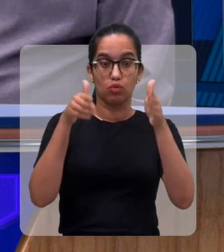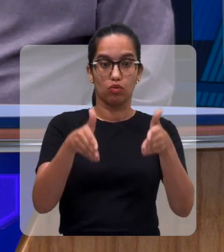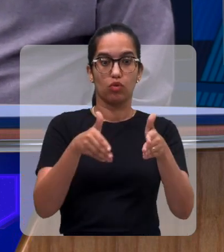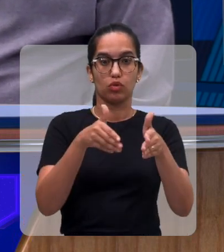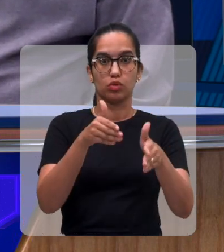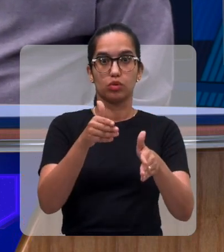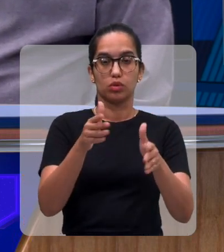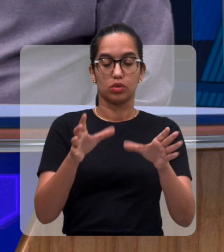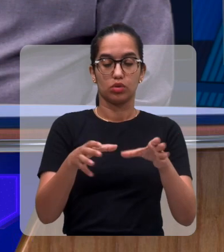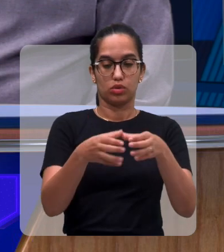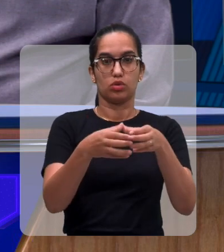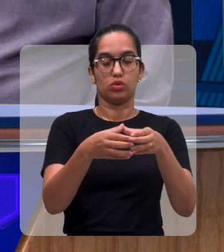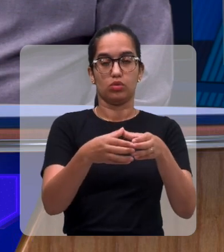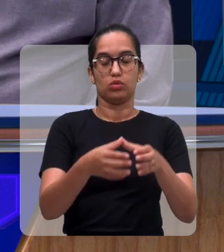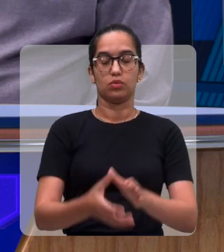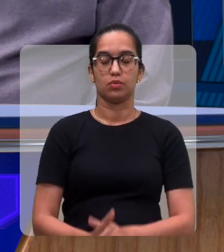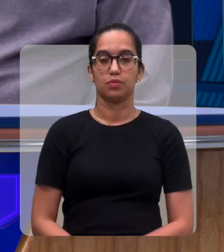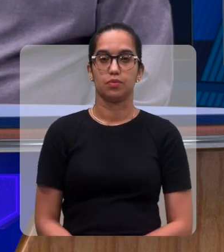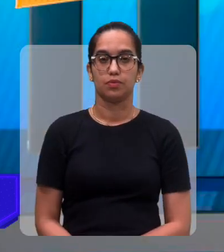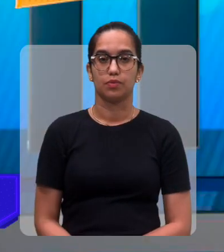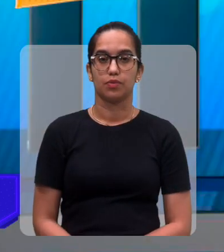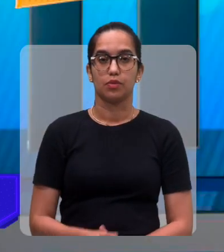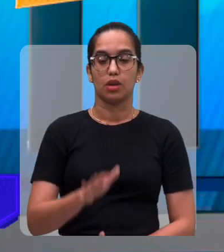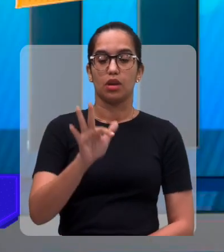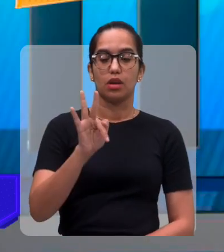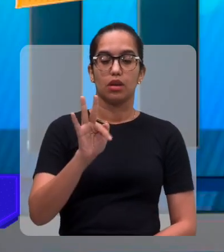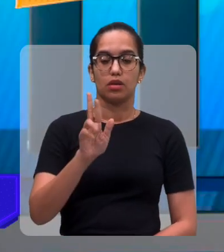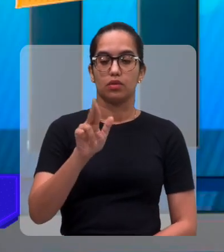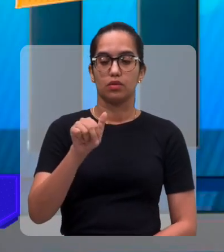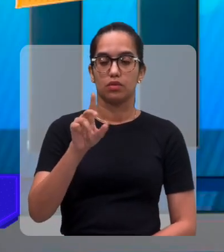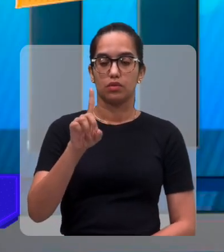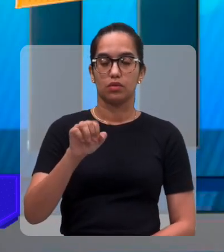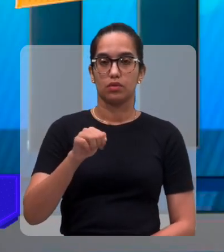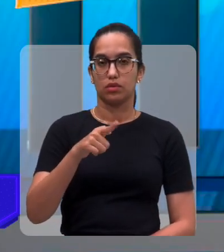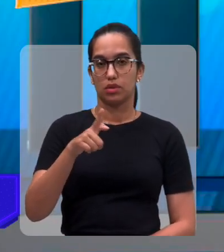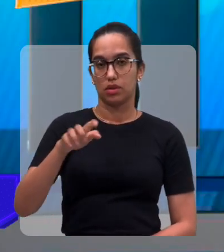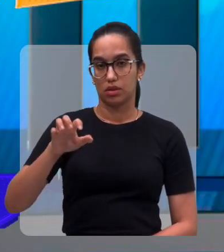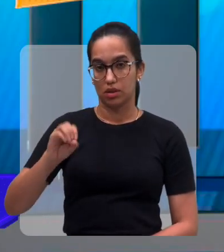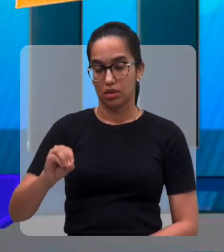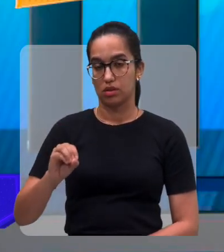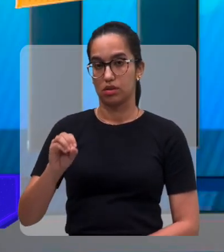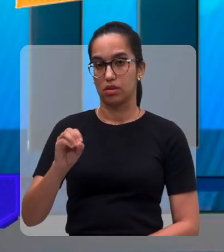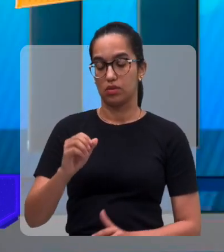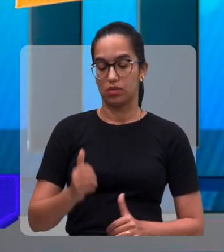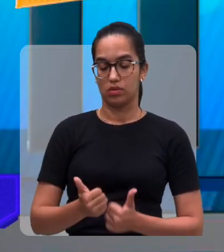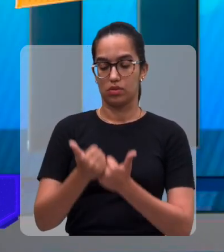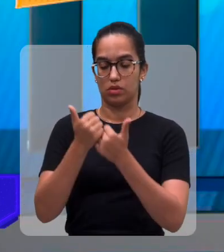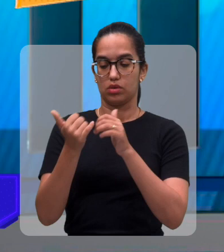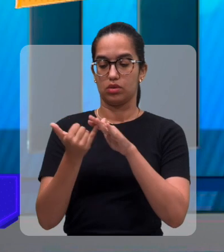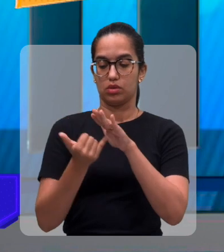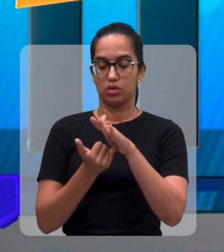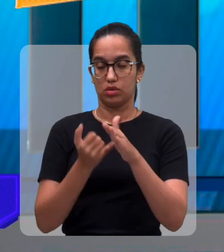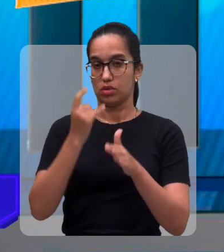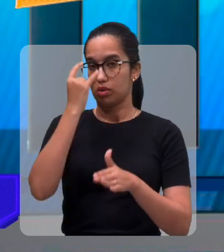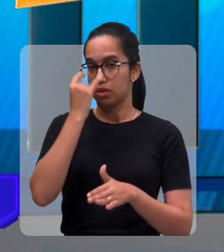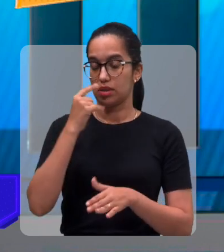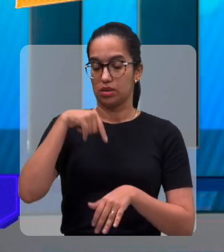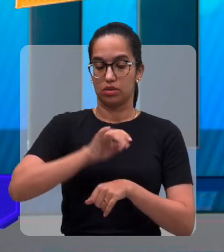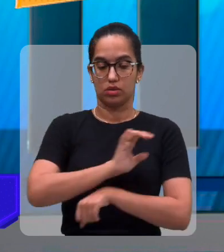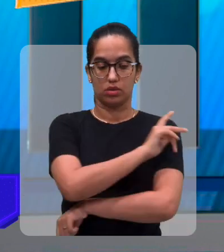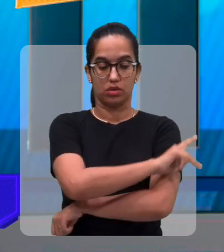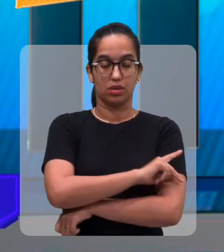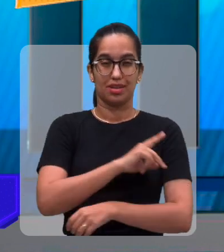aí? Bem, Chico, a Fundação de Aposentidades Cegos do Piauí, a FACEP, ela foi criada no objetivo de